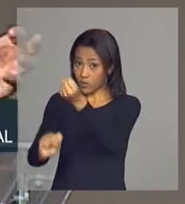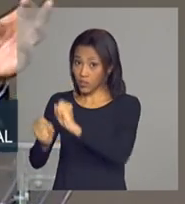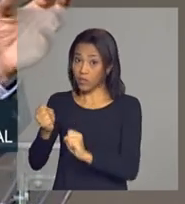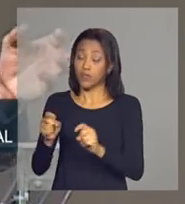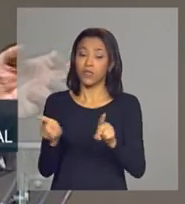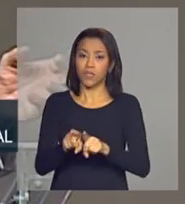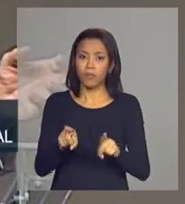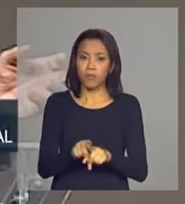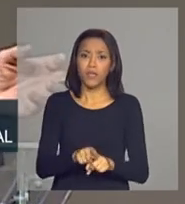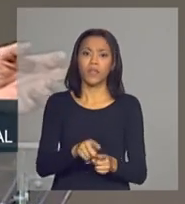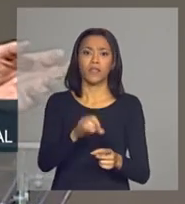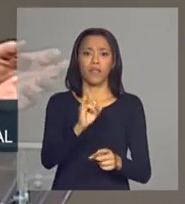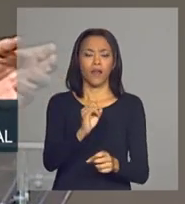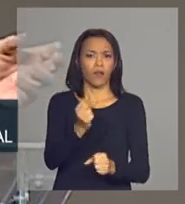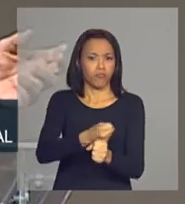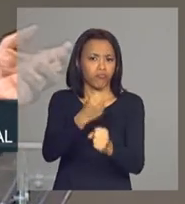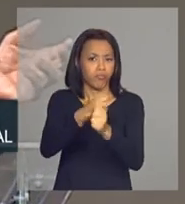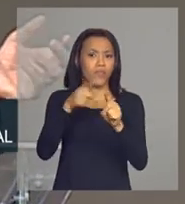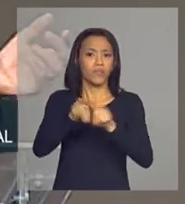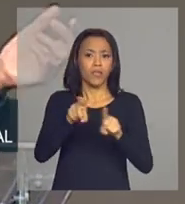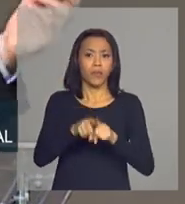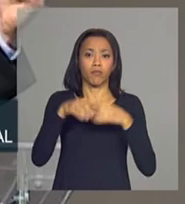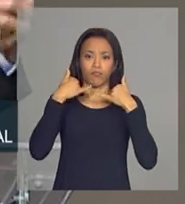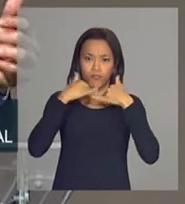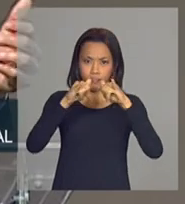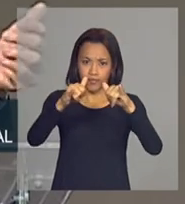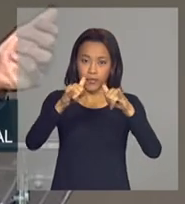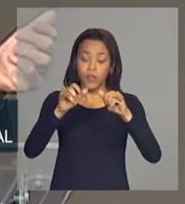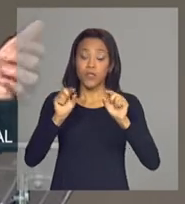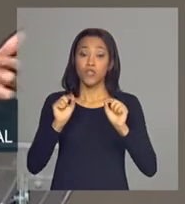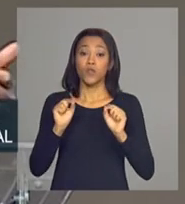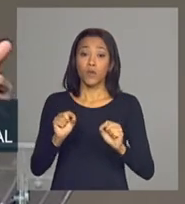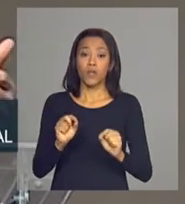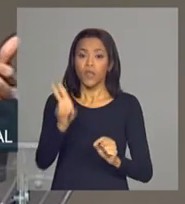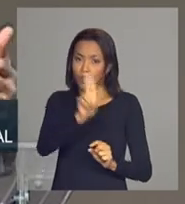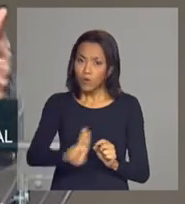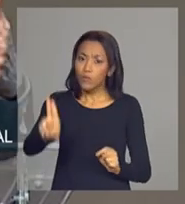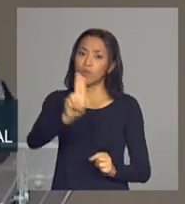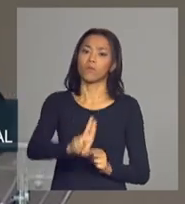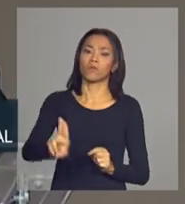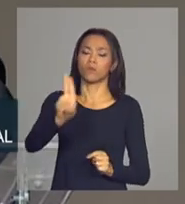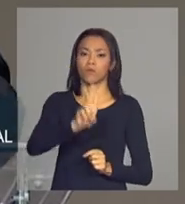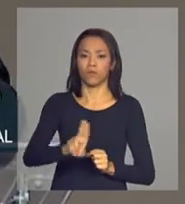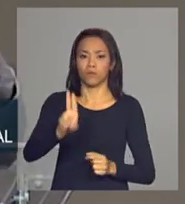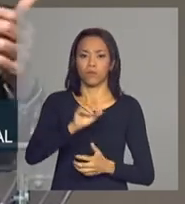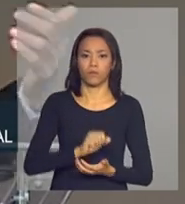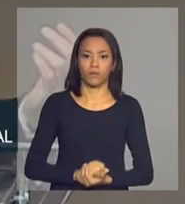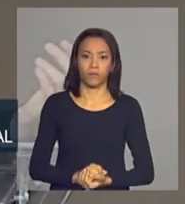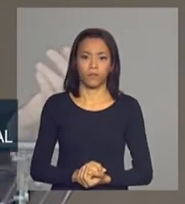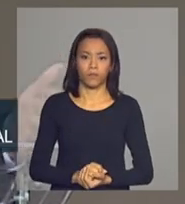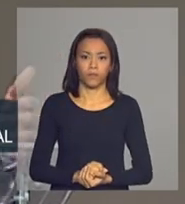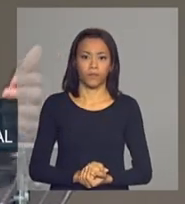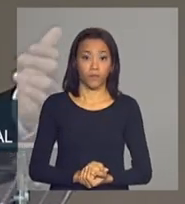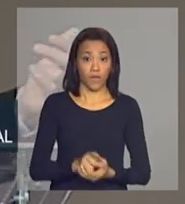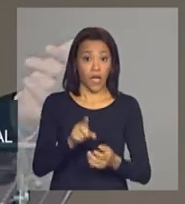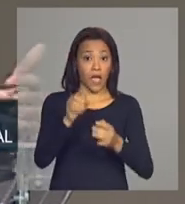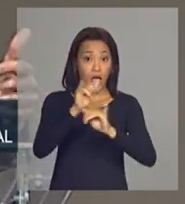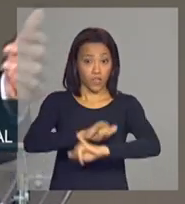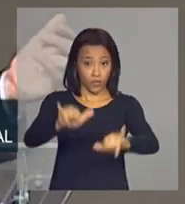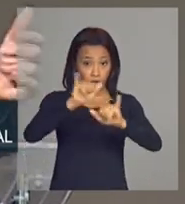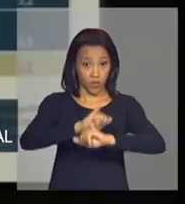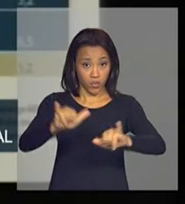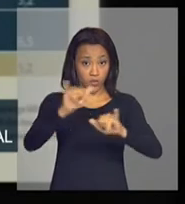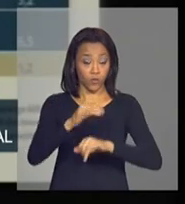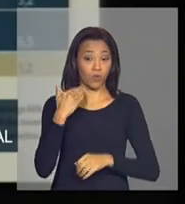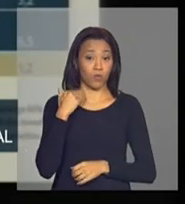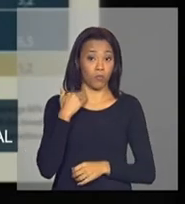indústria de infraestrutura e energias e utiliza a base de informações da Caixa